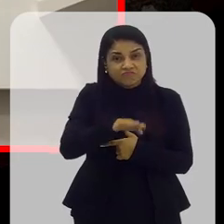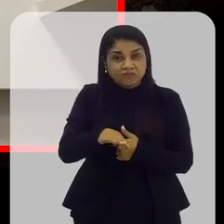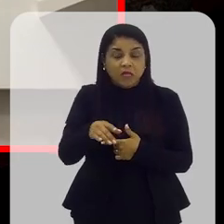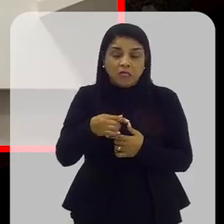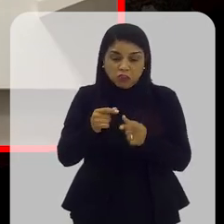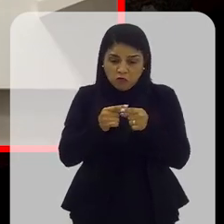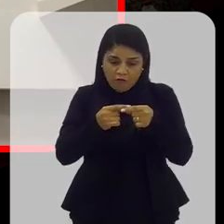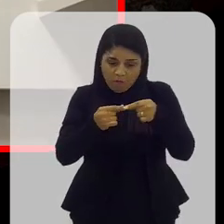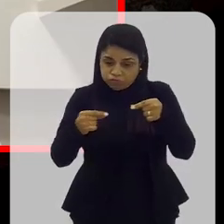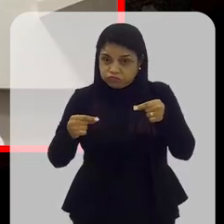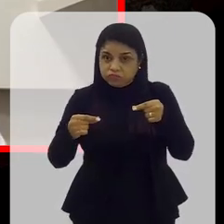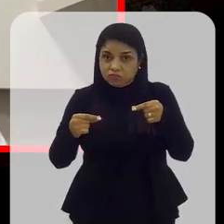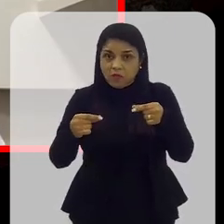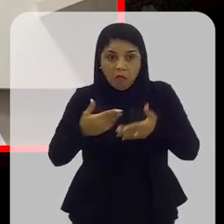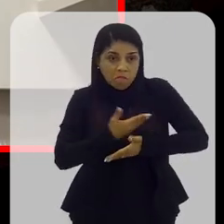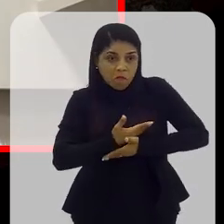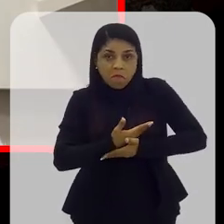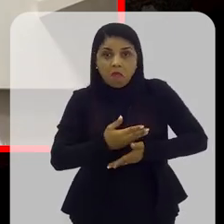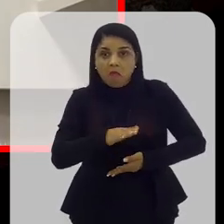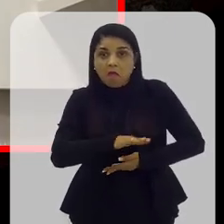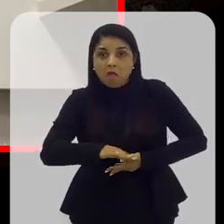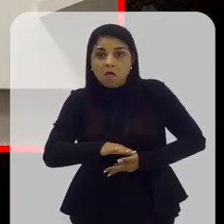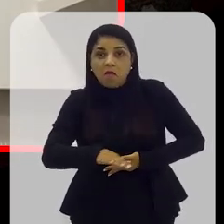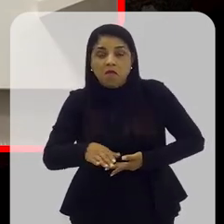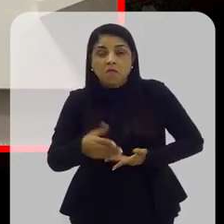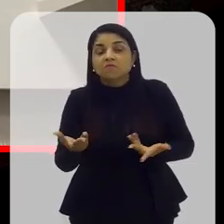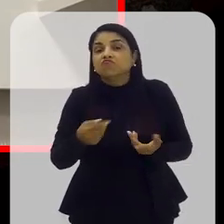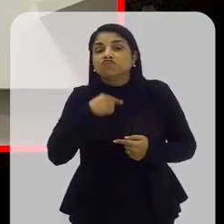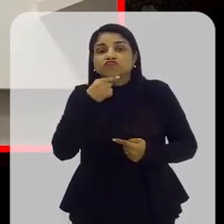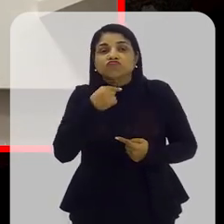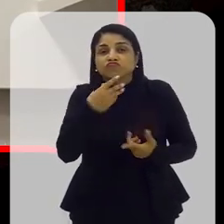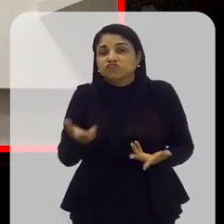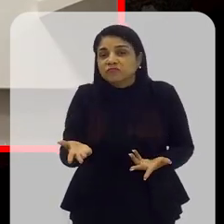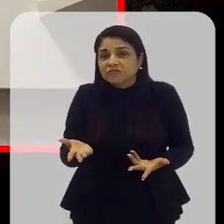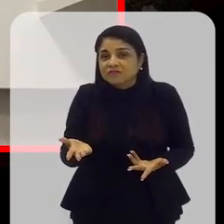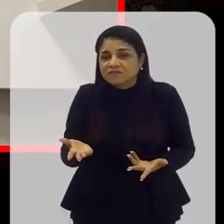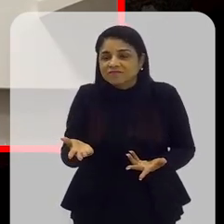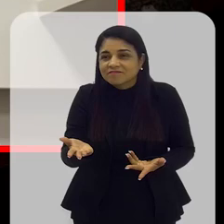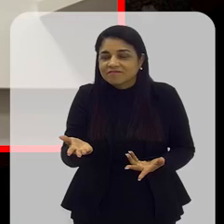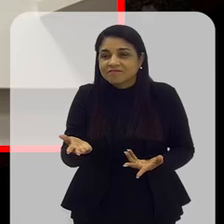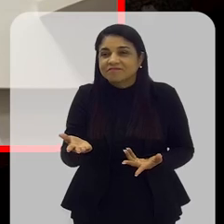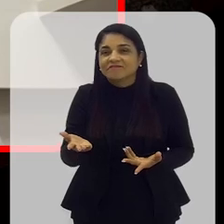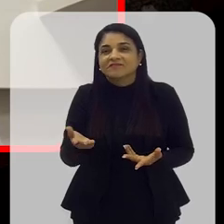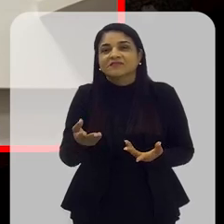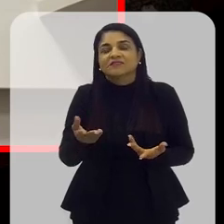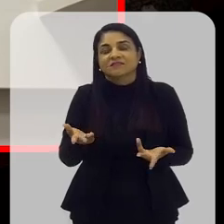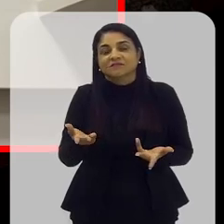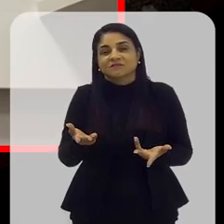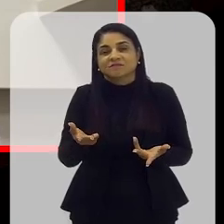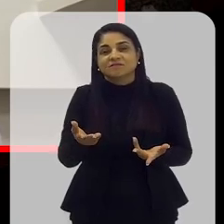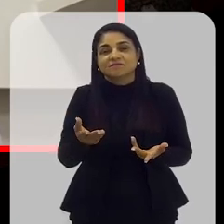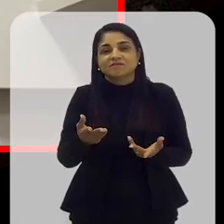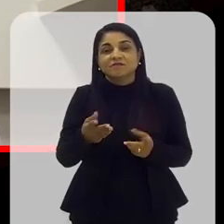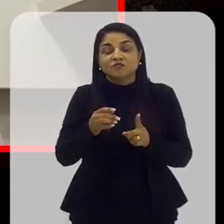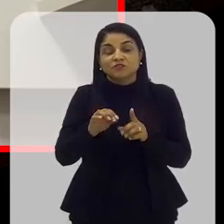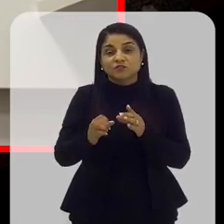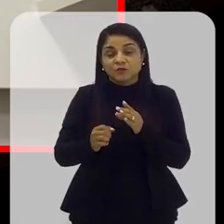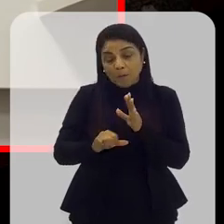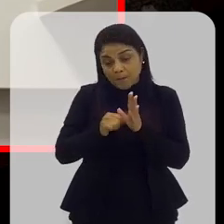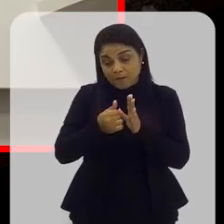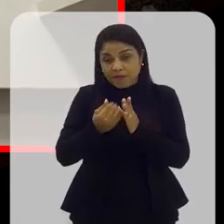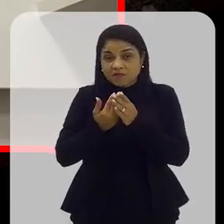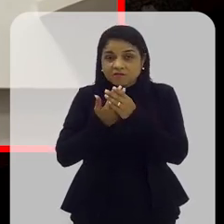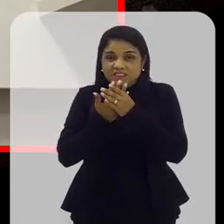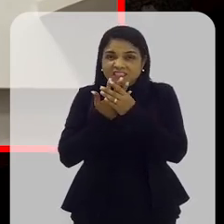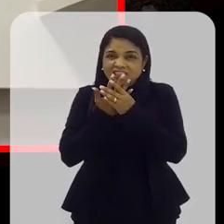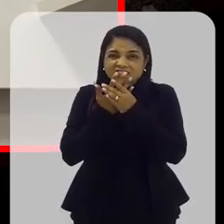com uma escova muito grande para um bebê pequeno, né? A escova tem que ir crescendo conforme a boca da criança vai crescer. E também, já desde os